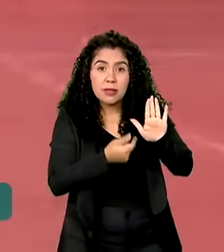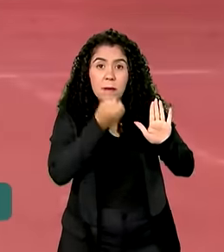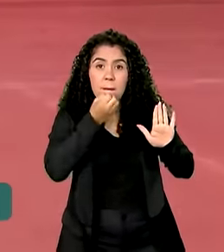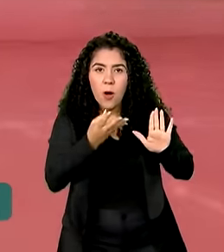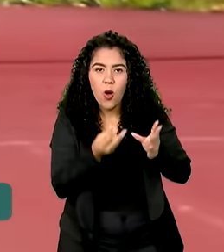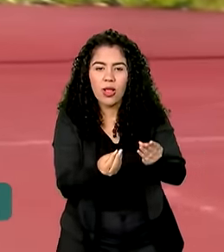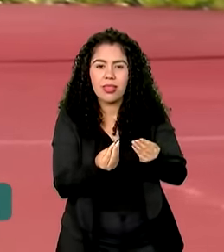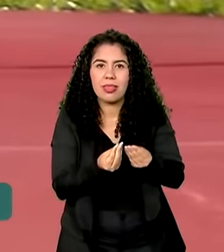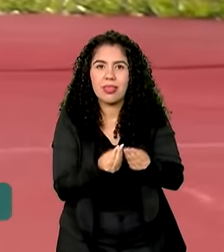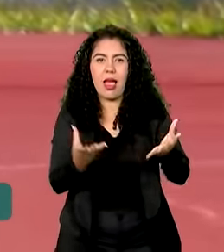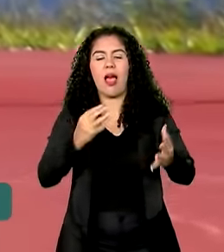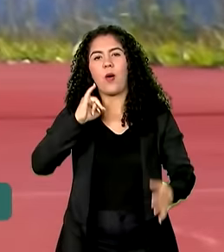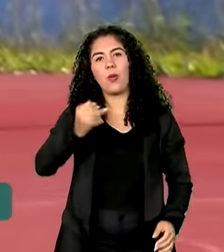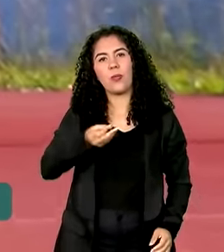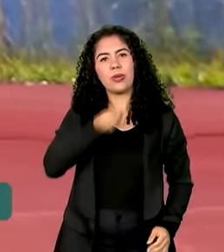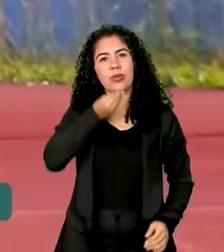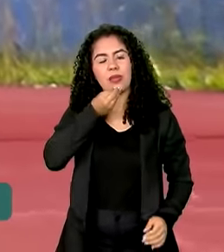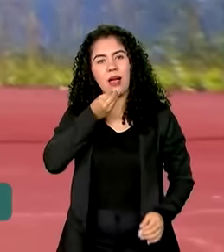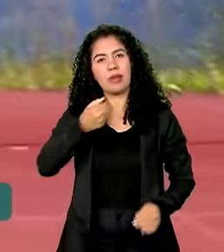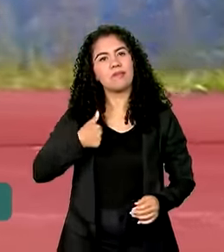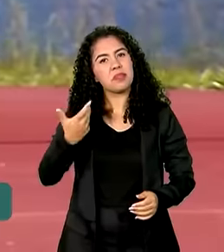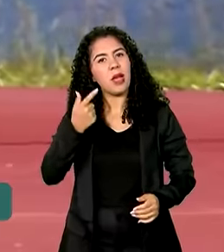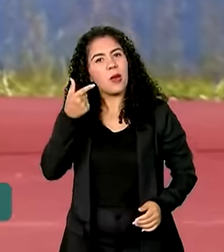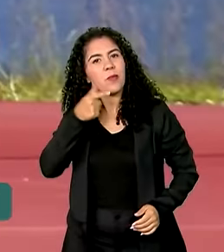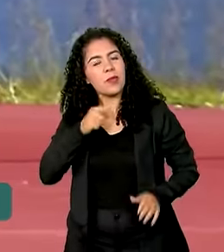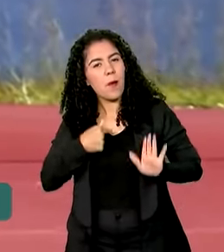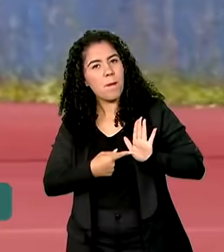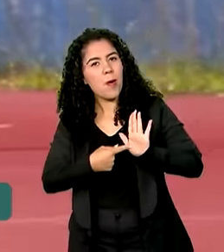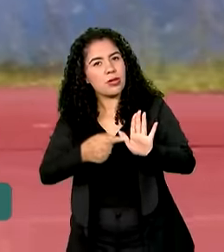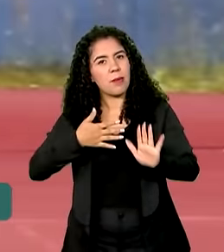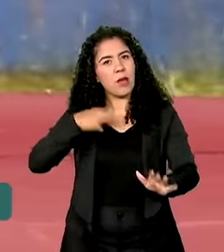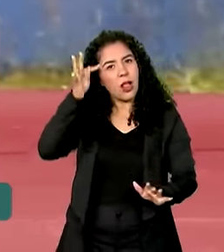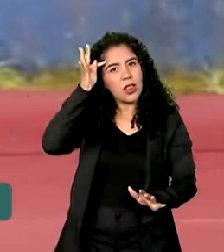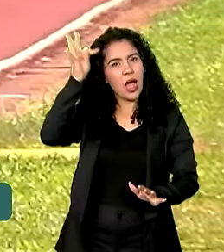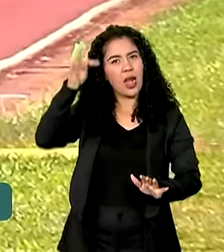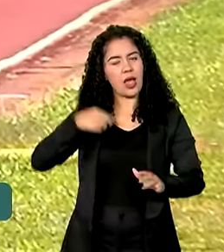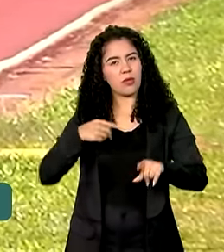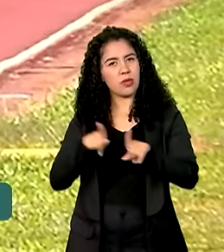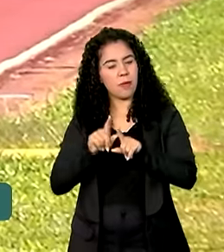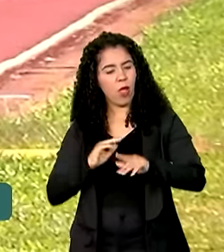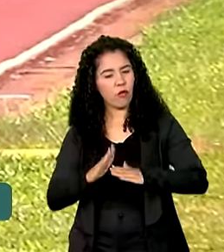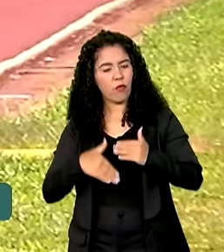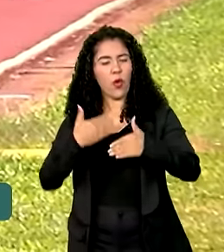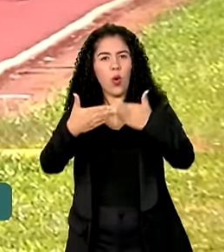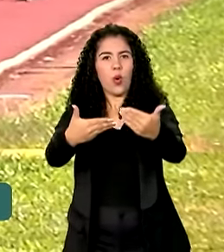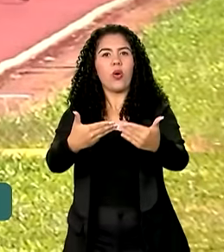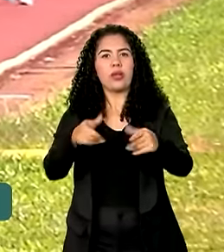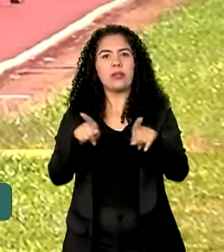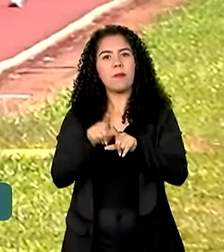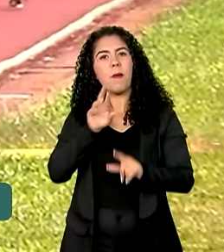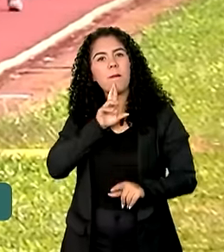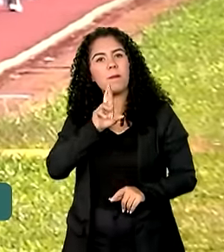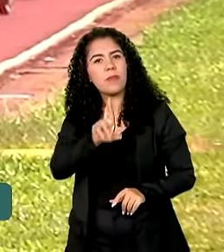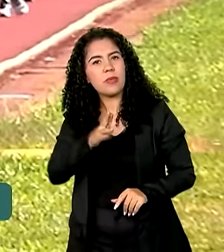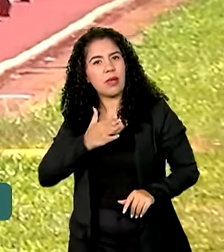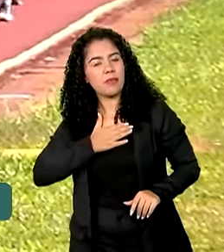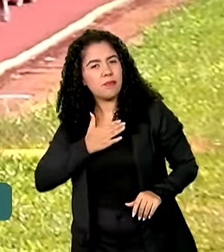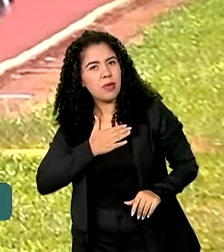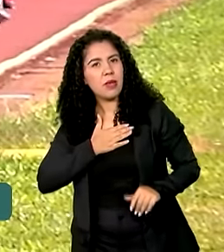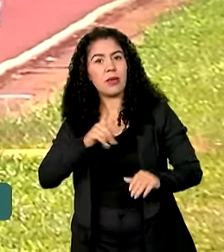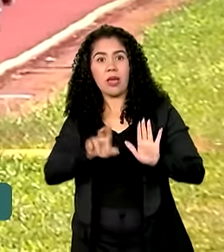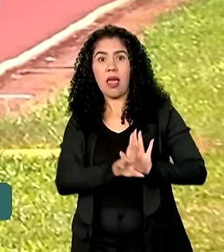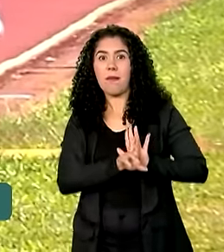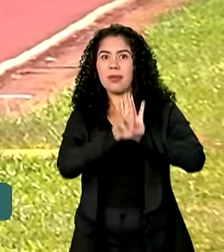Então, quando me dá a oportunidade de eu poder mostrar o meu talento, para eu evoluir, crescer, mostrar os meus resultados, representar o